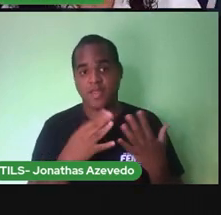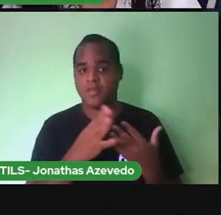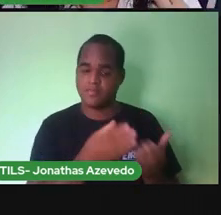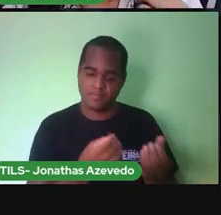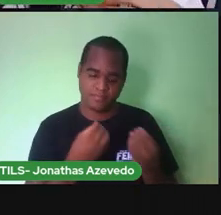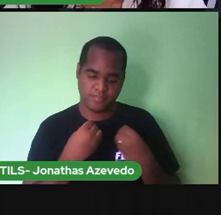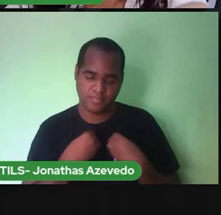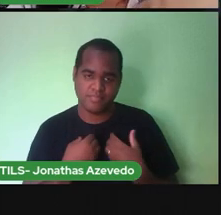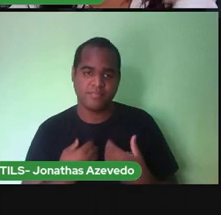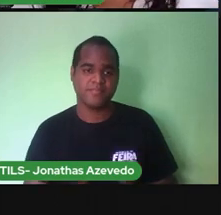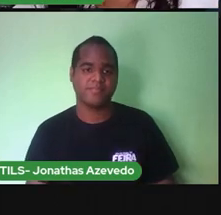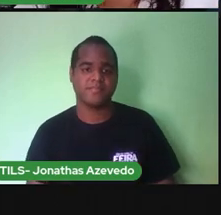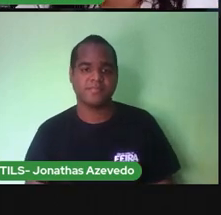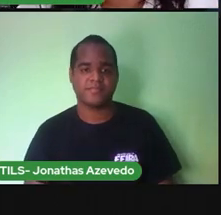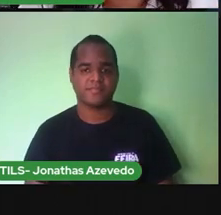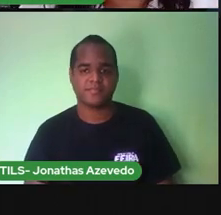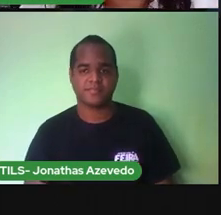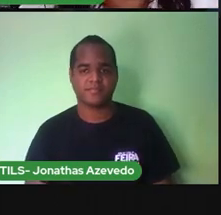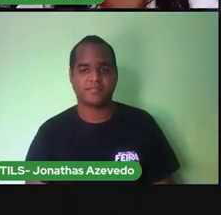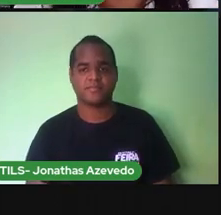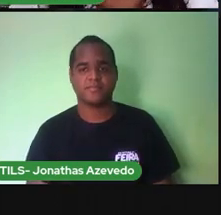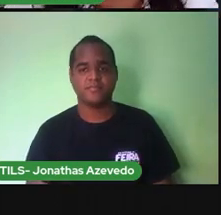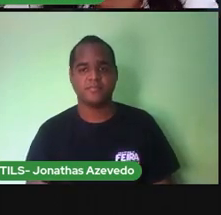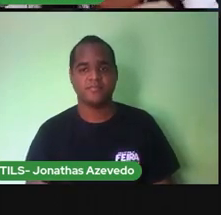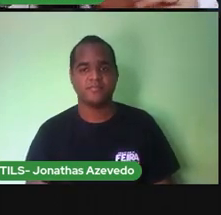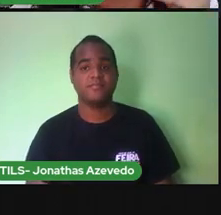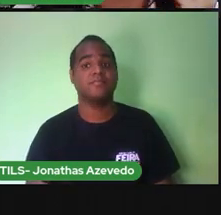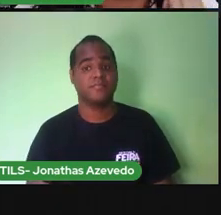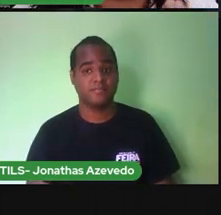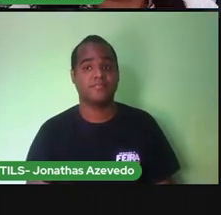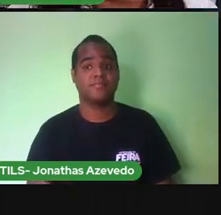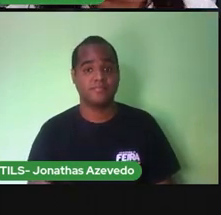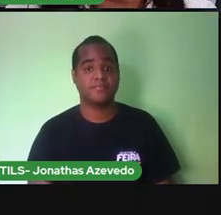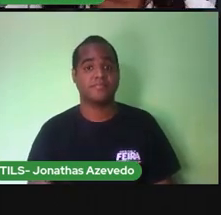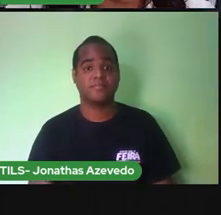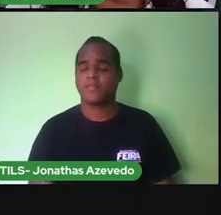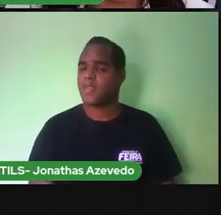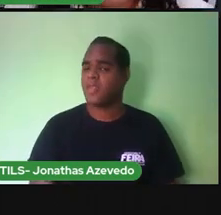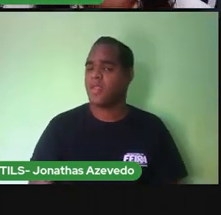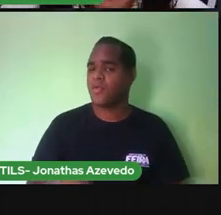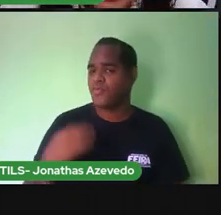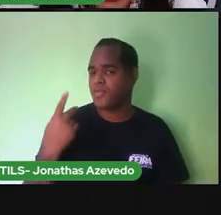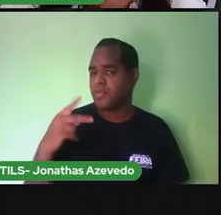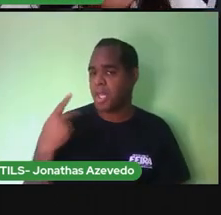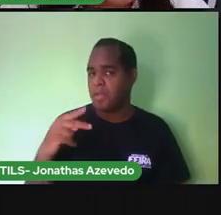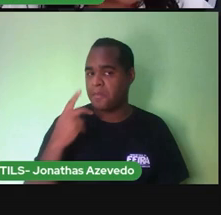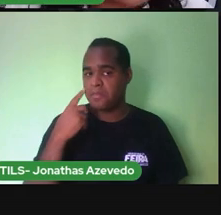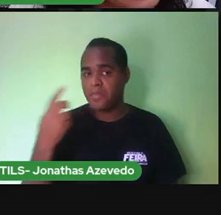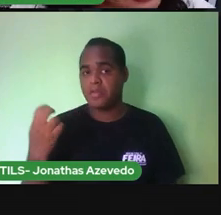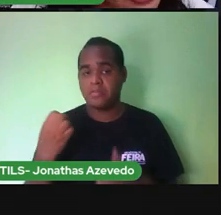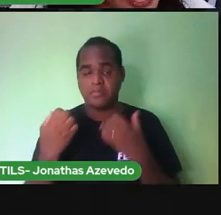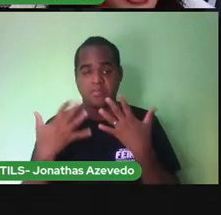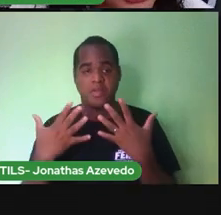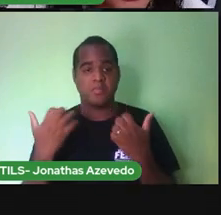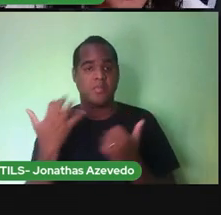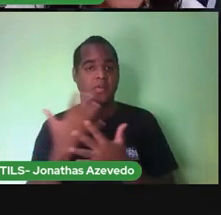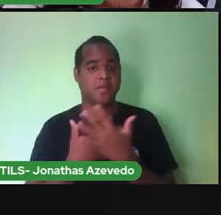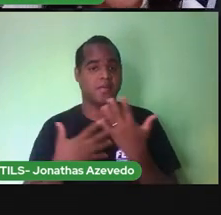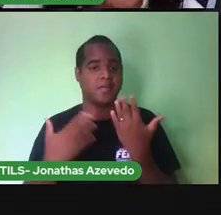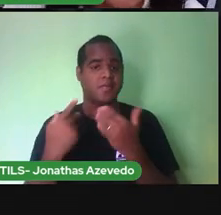Quando você Atira alguma coisa Ao bichinho Não tá machucando ele Mas na música Era assim